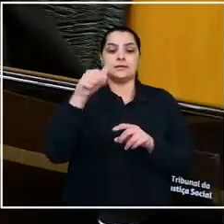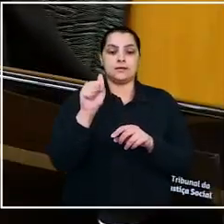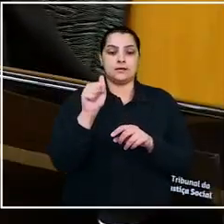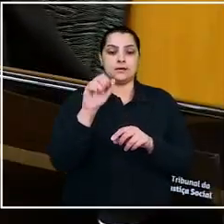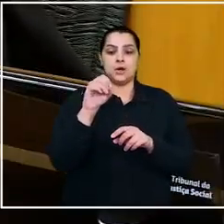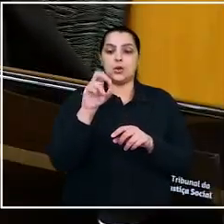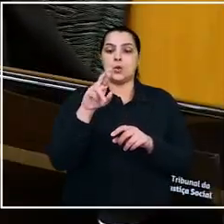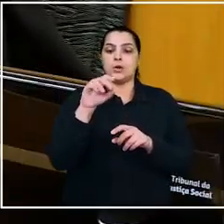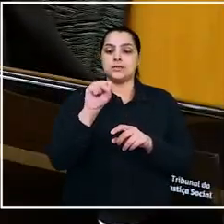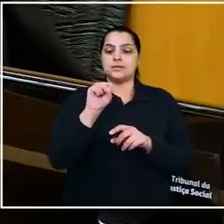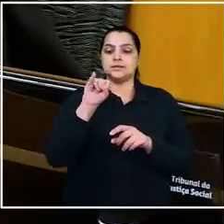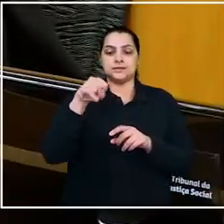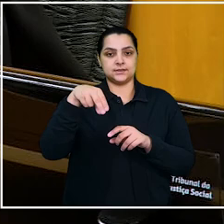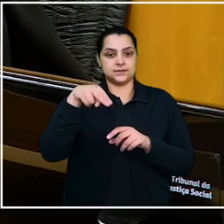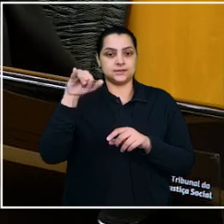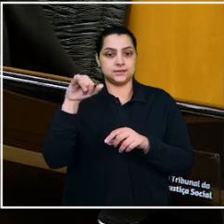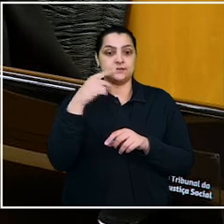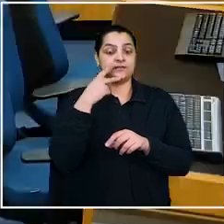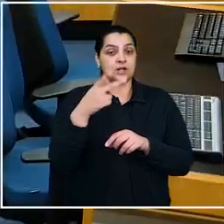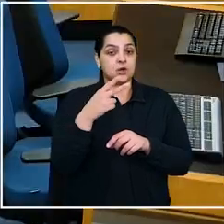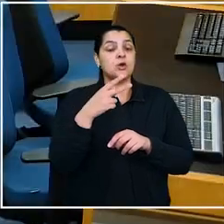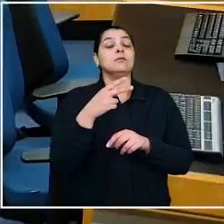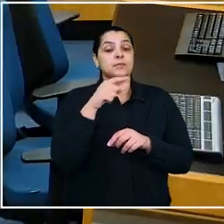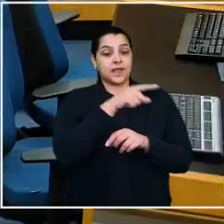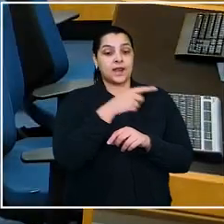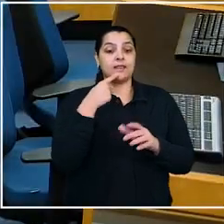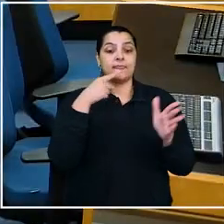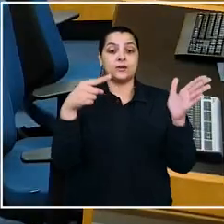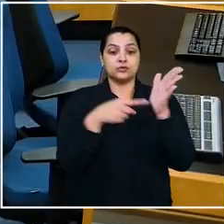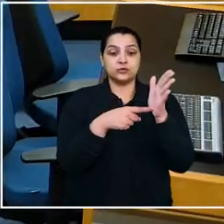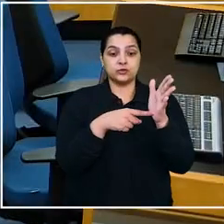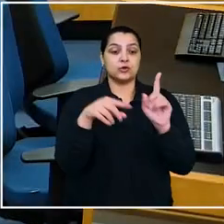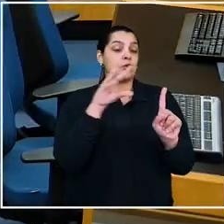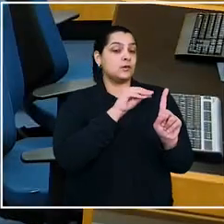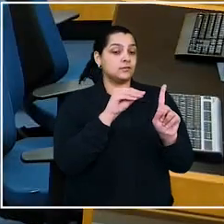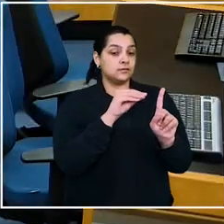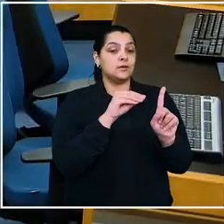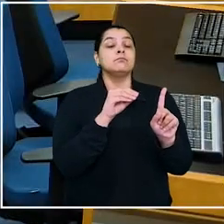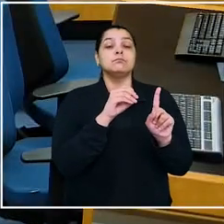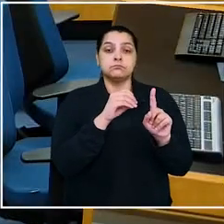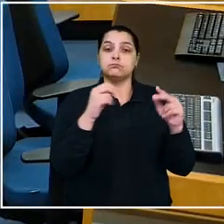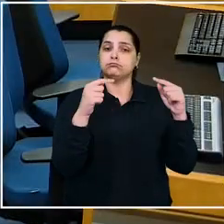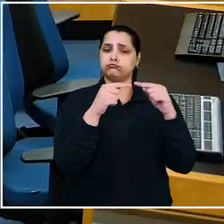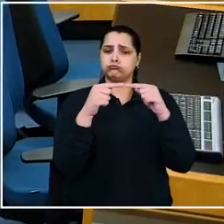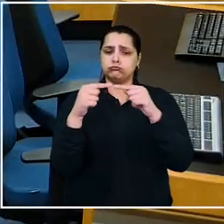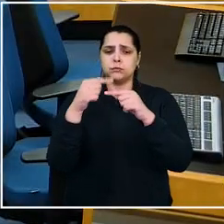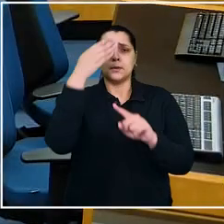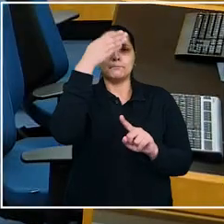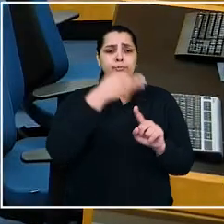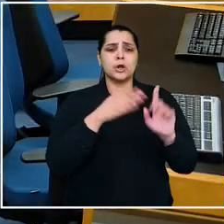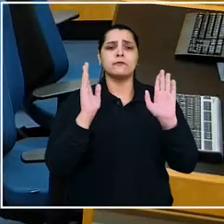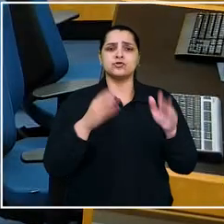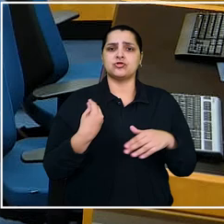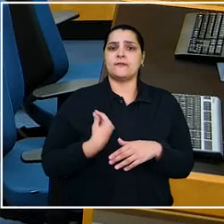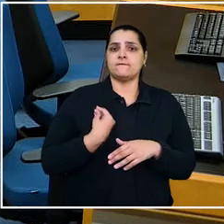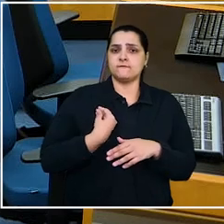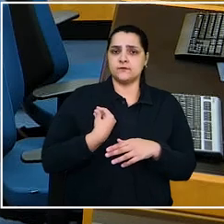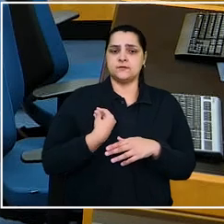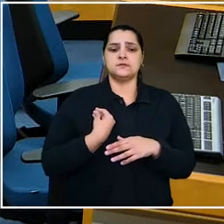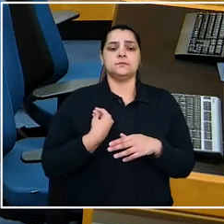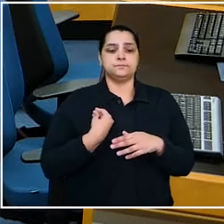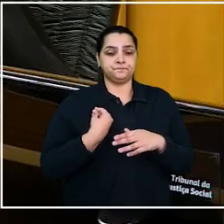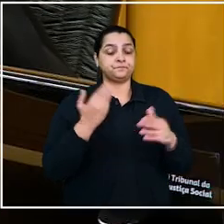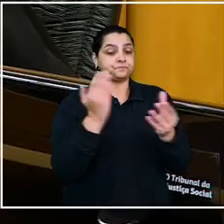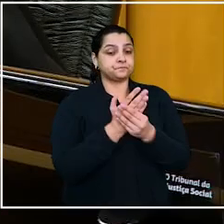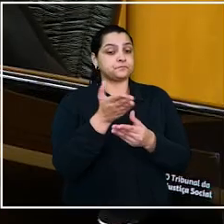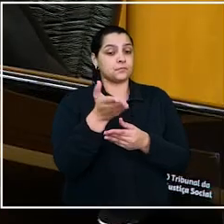Sena Orsini. Ela assinalou que a vítima havia denunciado a prática de assédio e que a versão foi coerente com as provas presentes nos